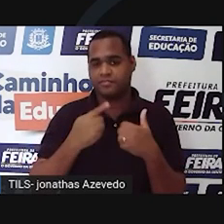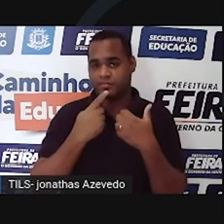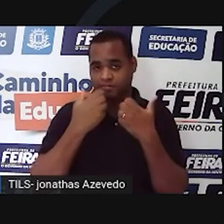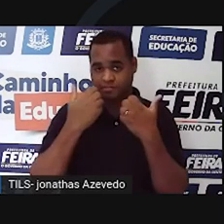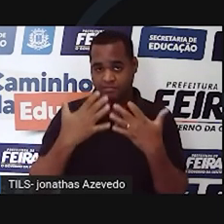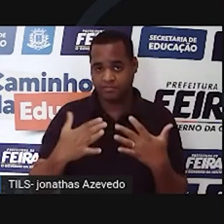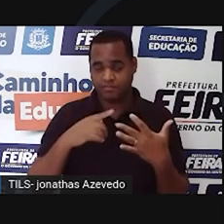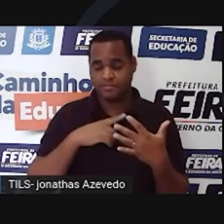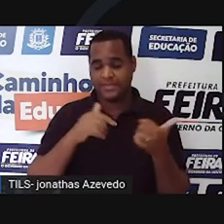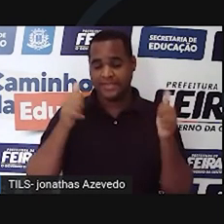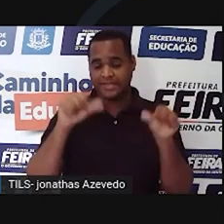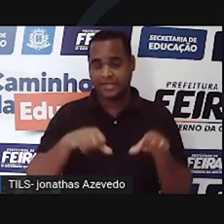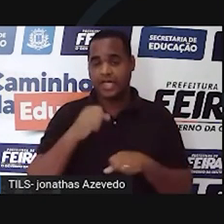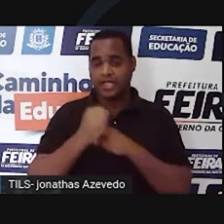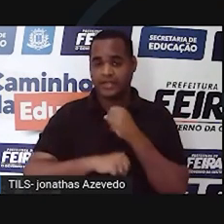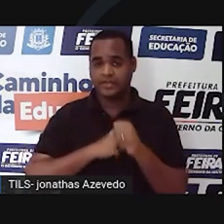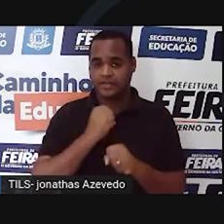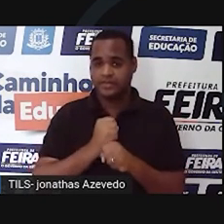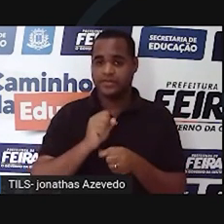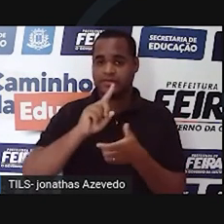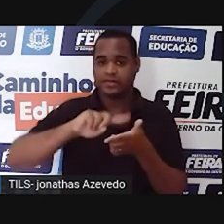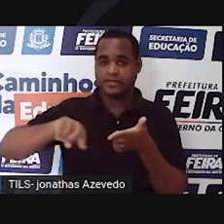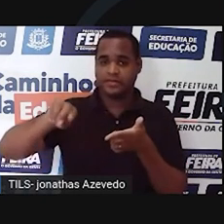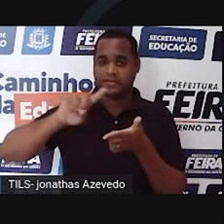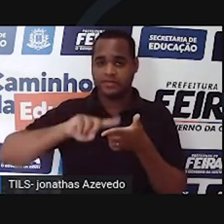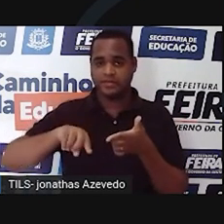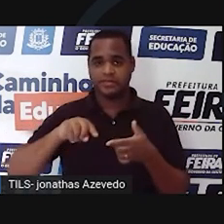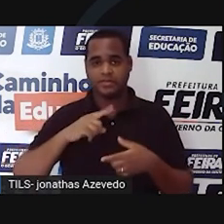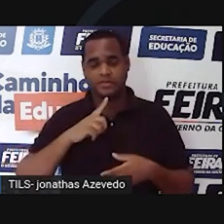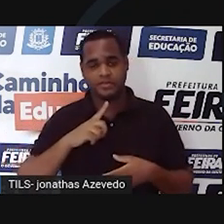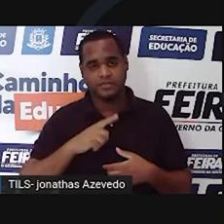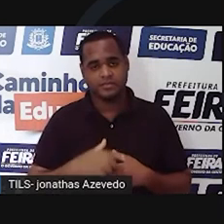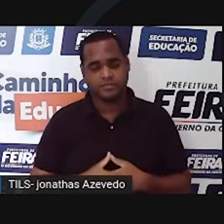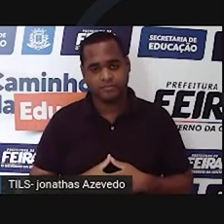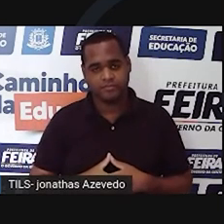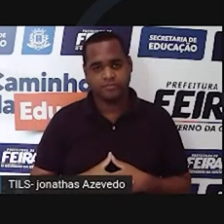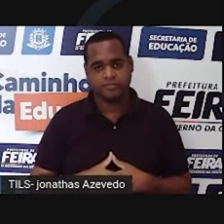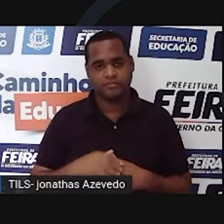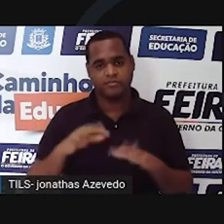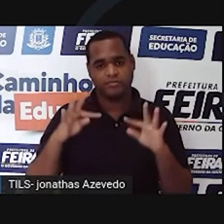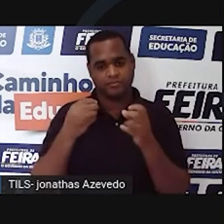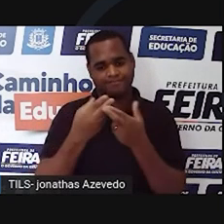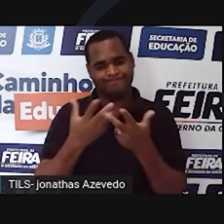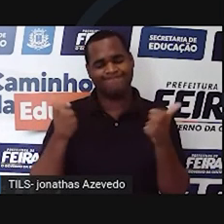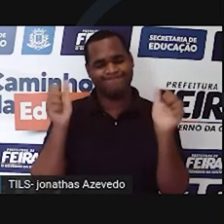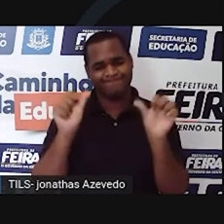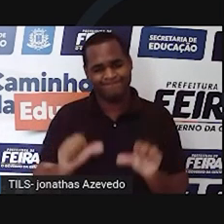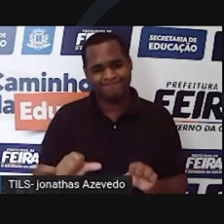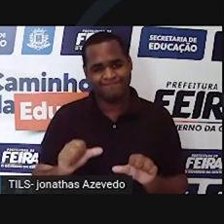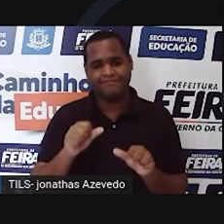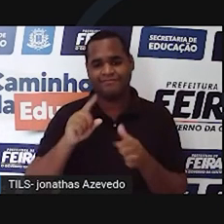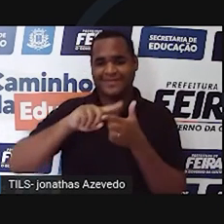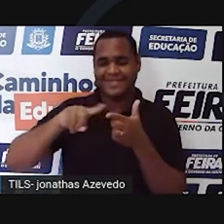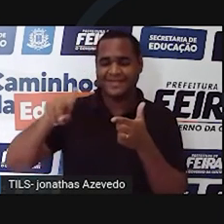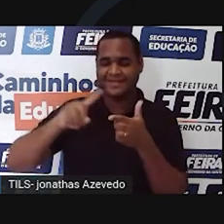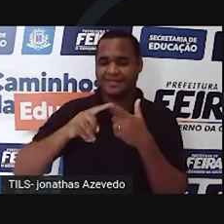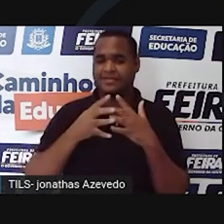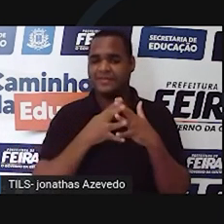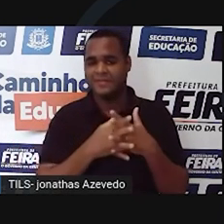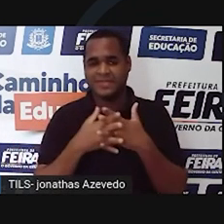este será o pior ano de operação do negócio para todo mundo todo mundo foi complicado